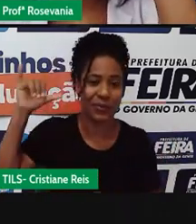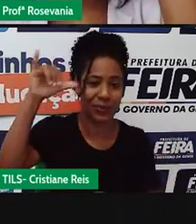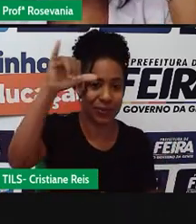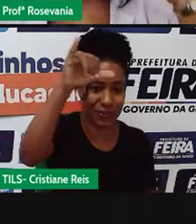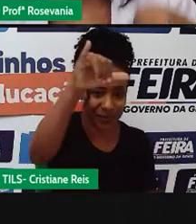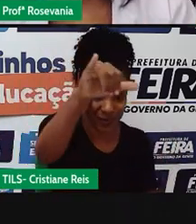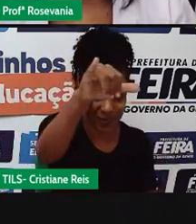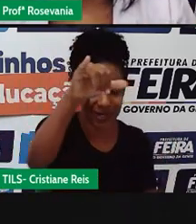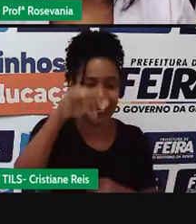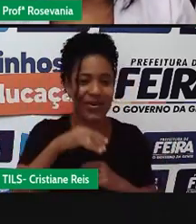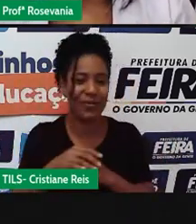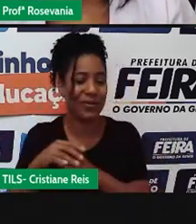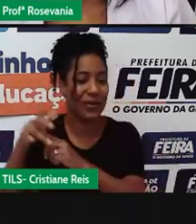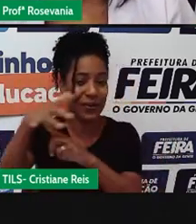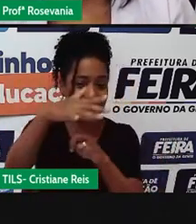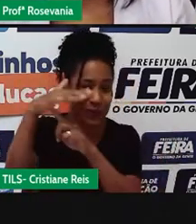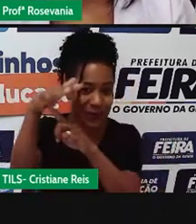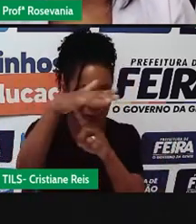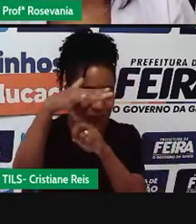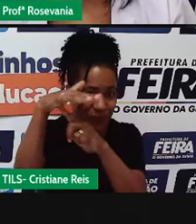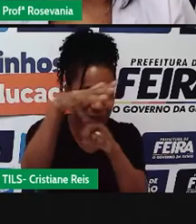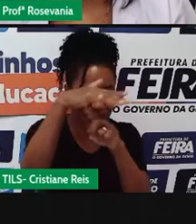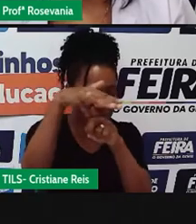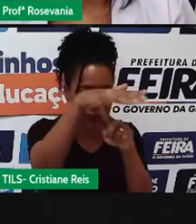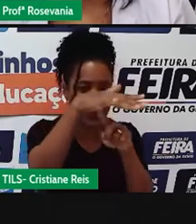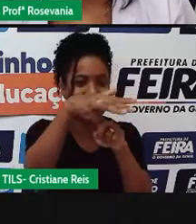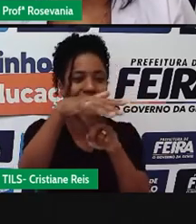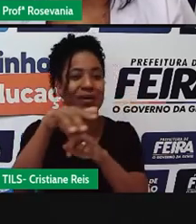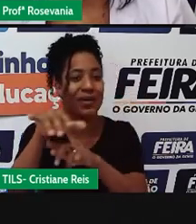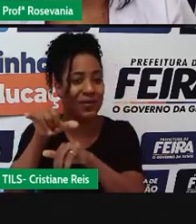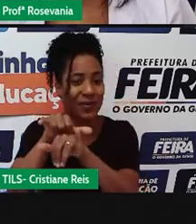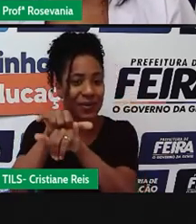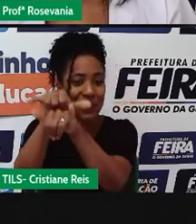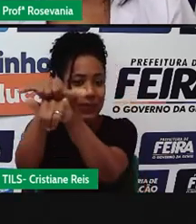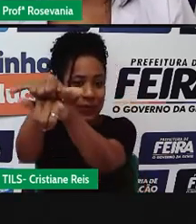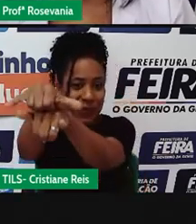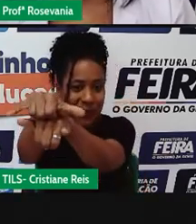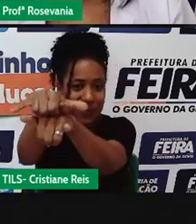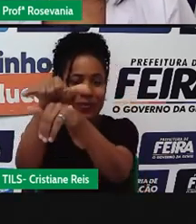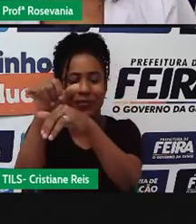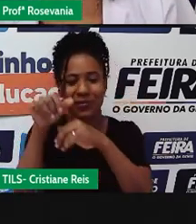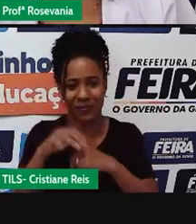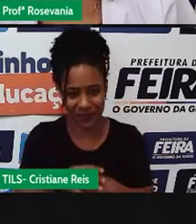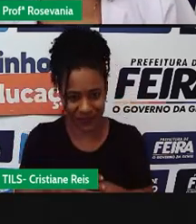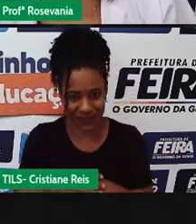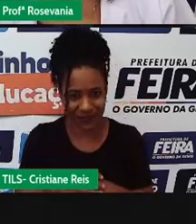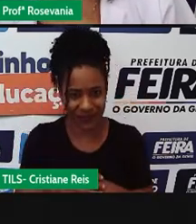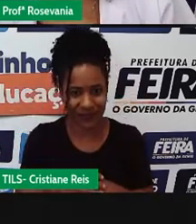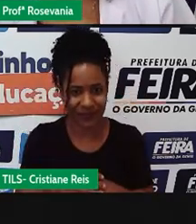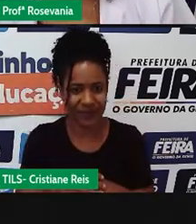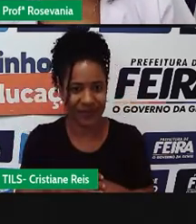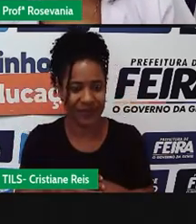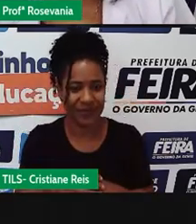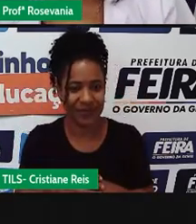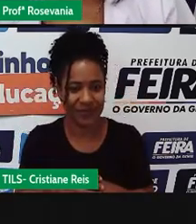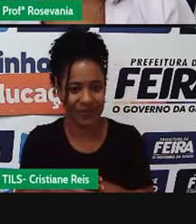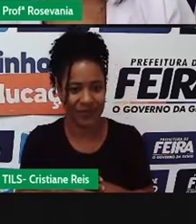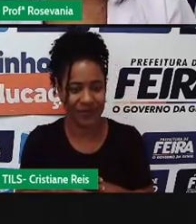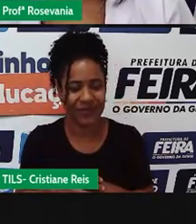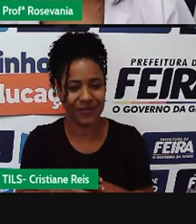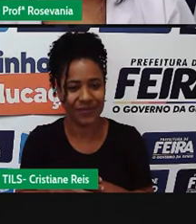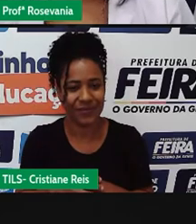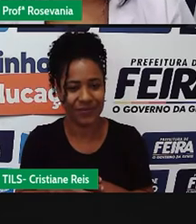nós temos, né, helicópteros, né, a gente tem desde aquele que, né, digamos assim,